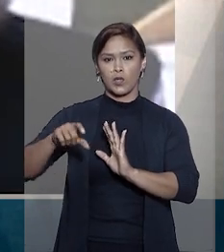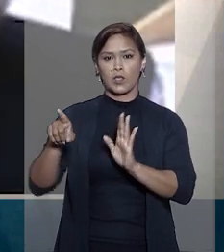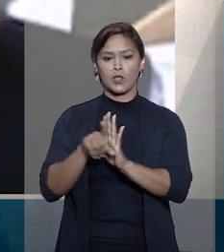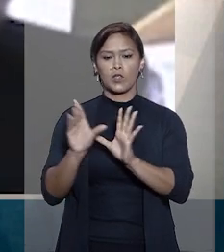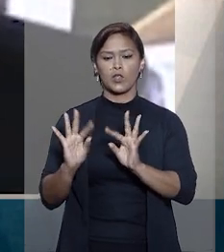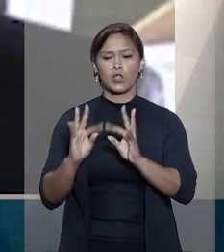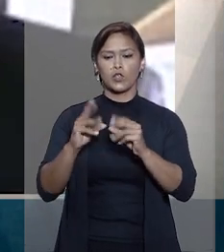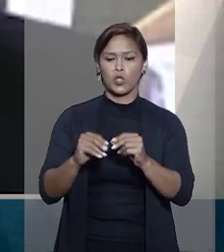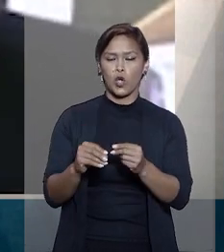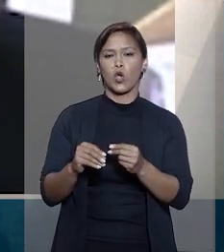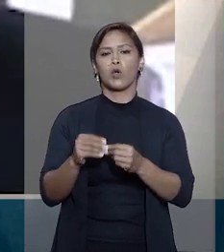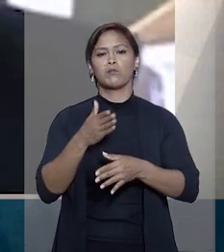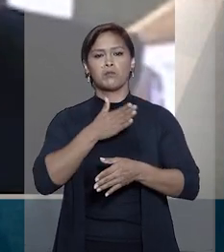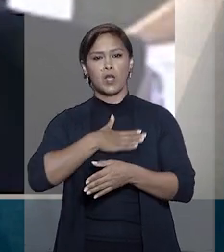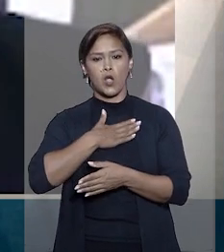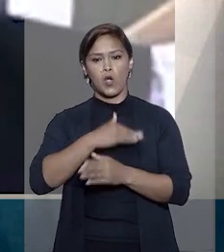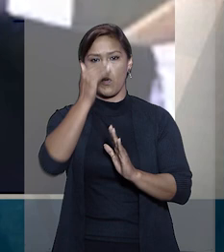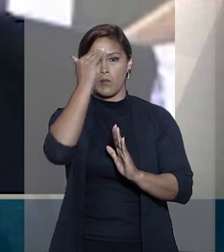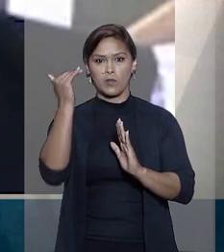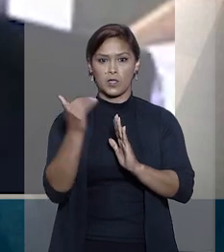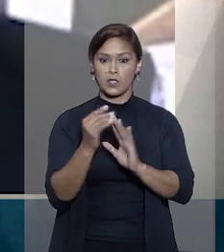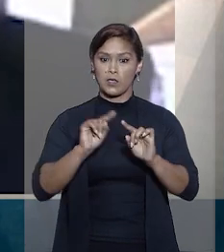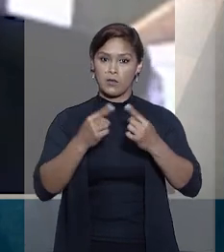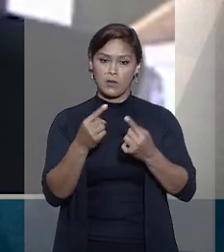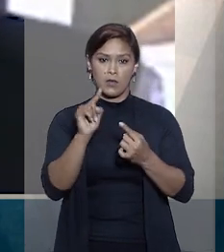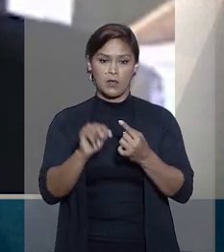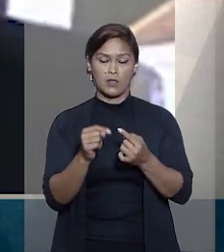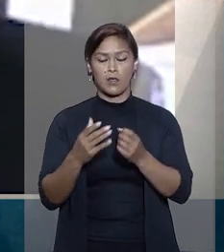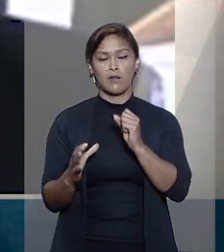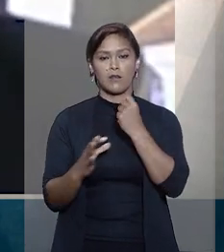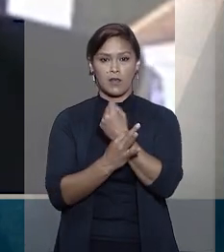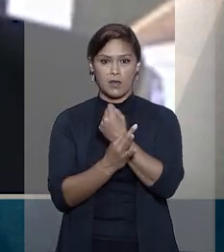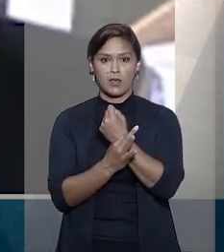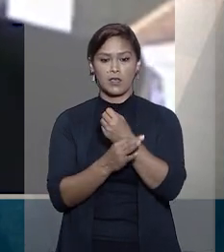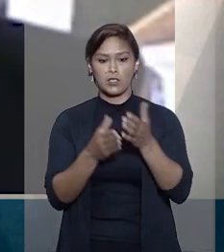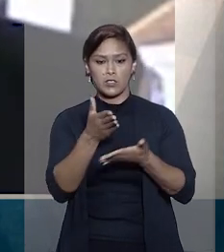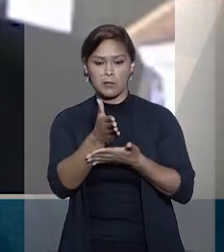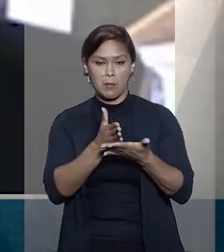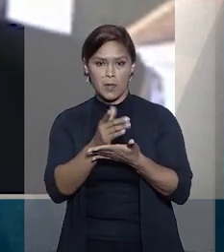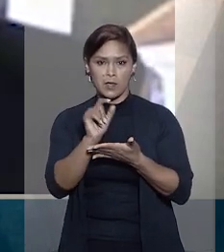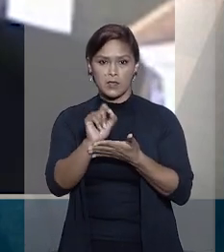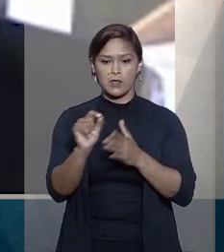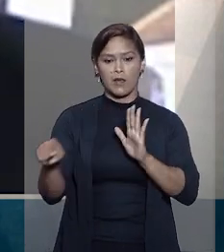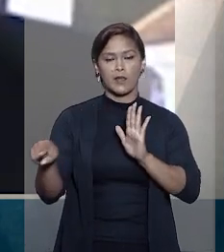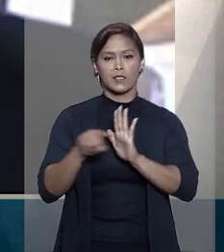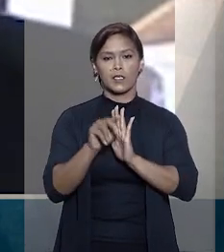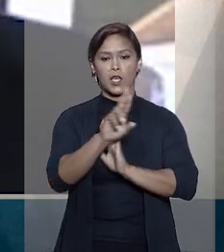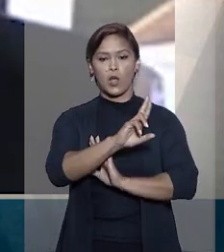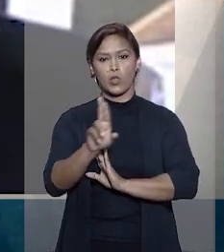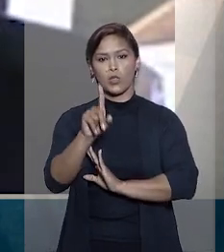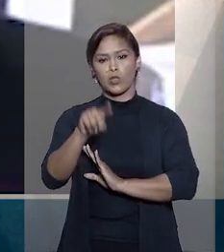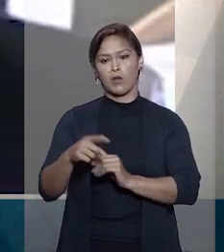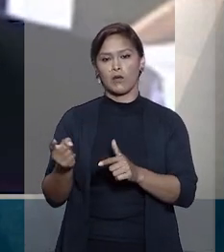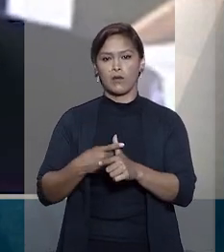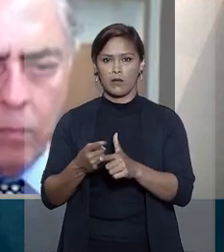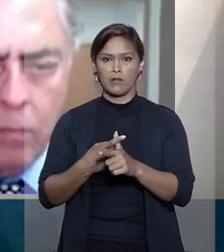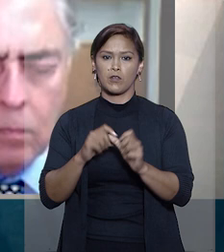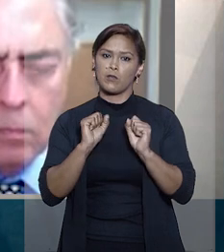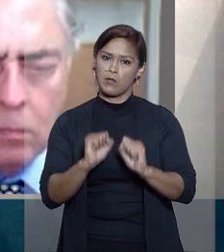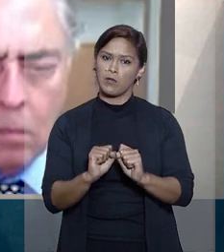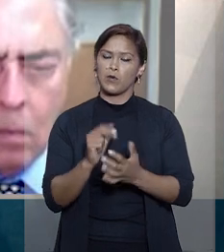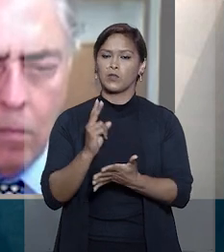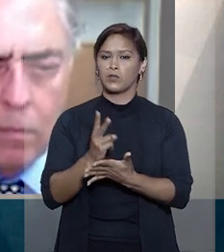à integral satisfação da obrigação. Por isso, sendo a garantia parcial, a negativação do nome do devedor